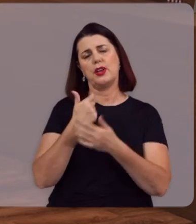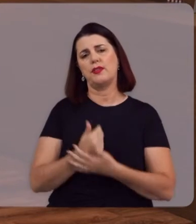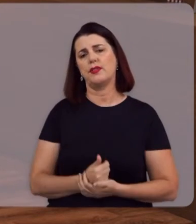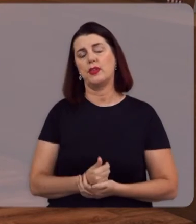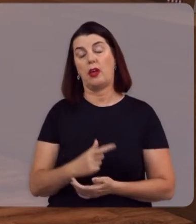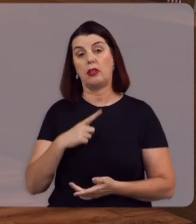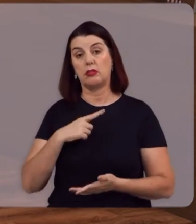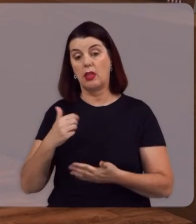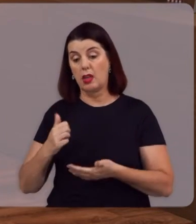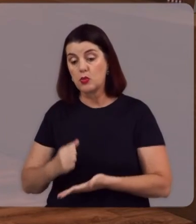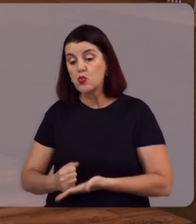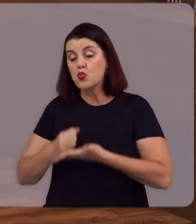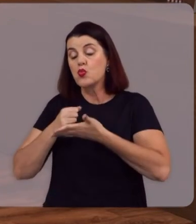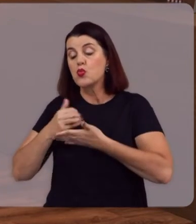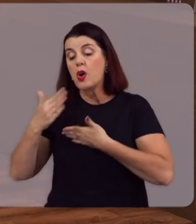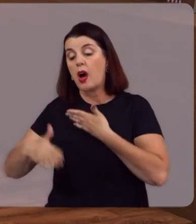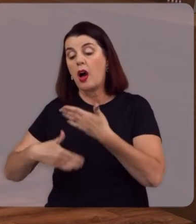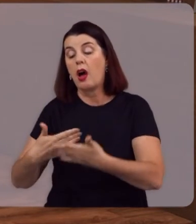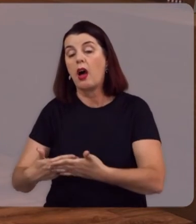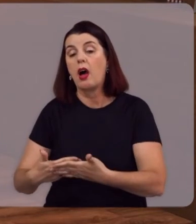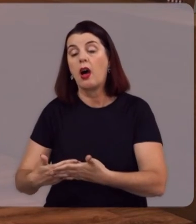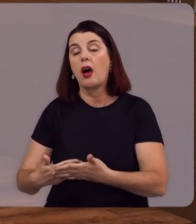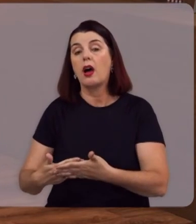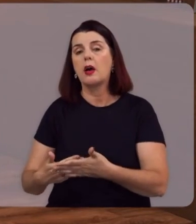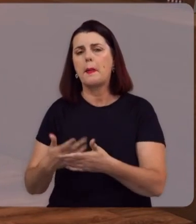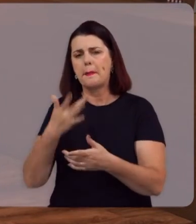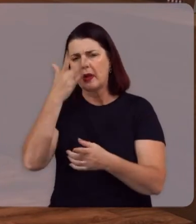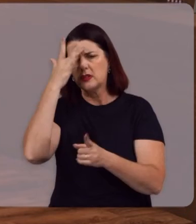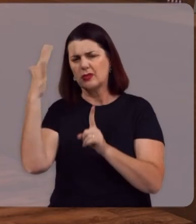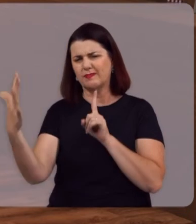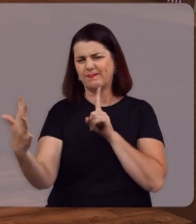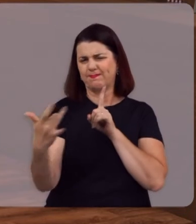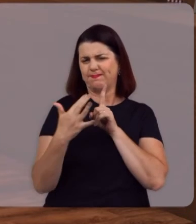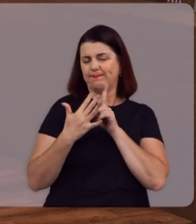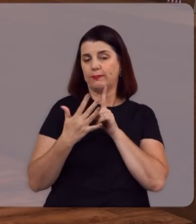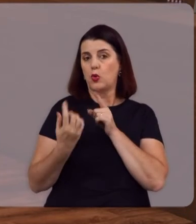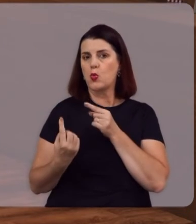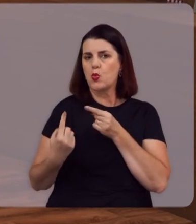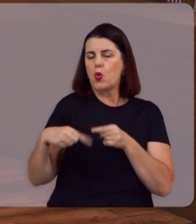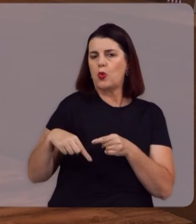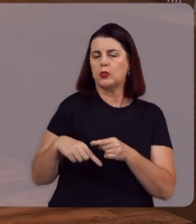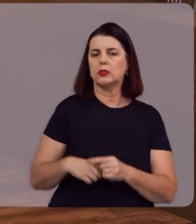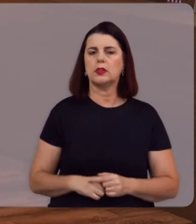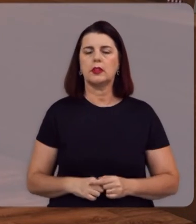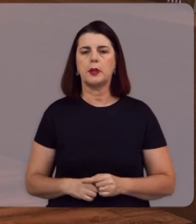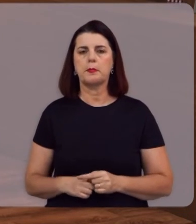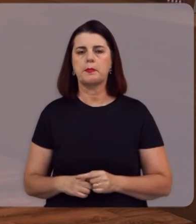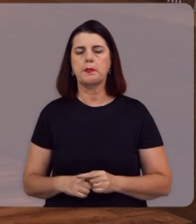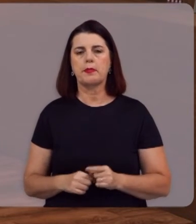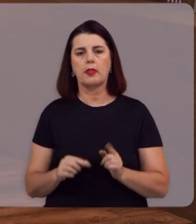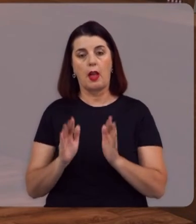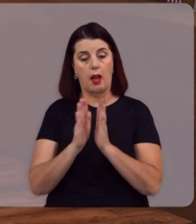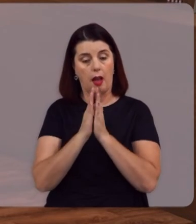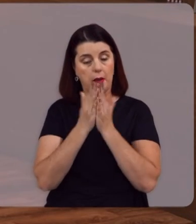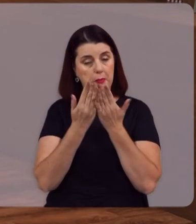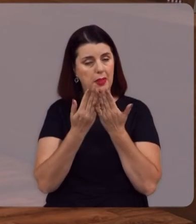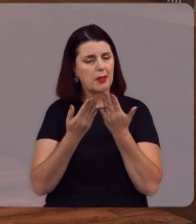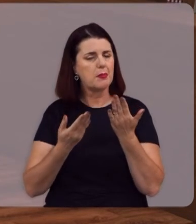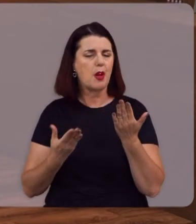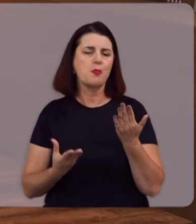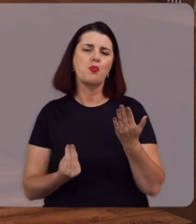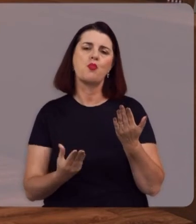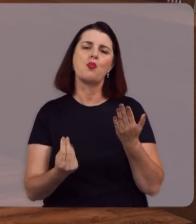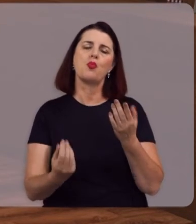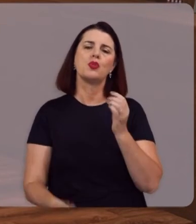Bíblia tem suportado Ao longo dos séculos O ataque dos céticos A Bíblia tantas vezes